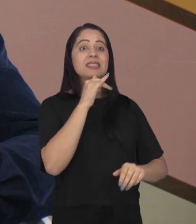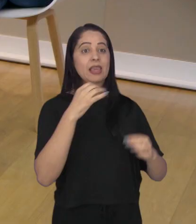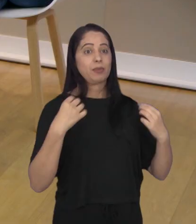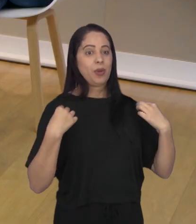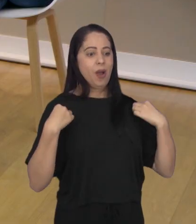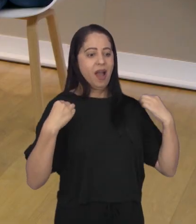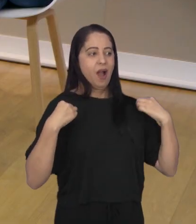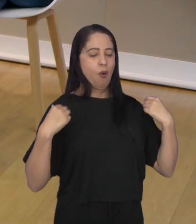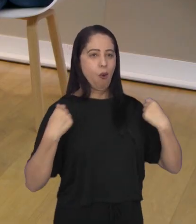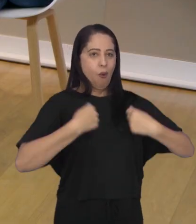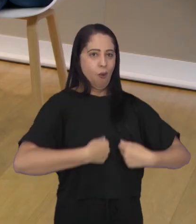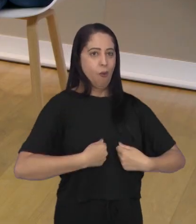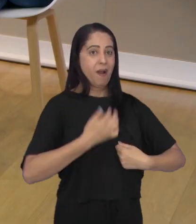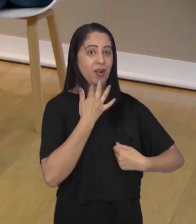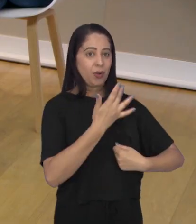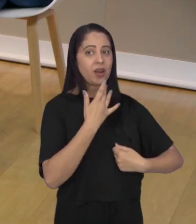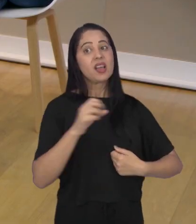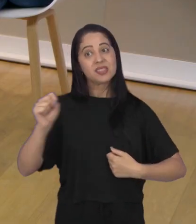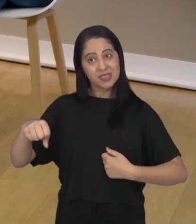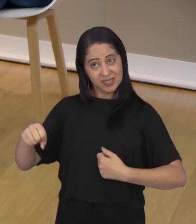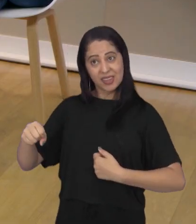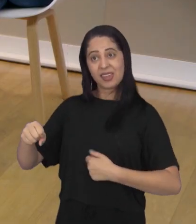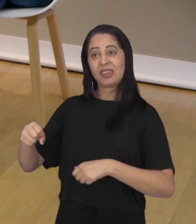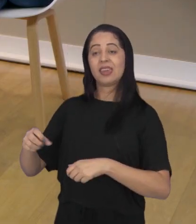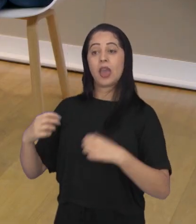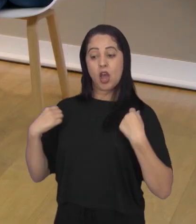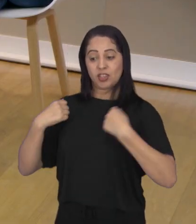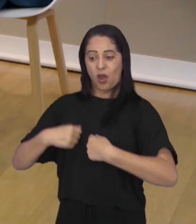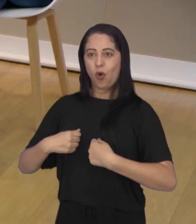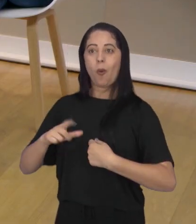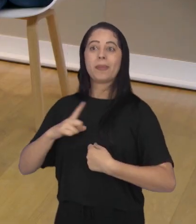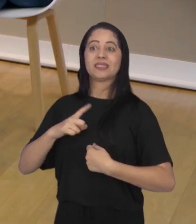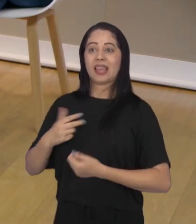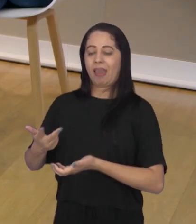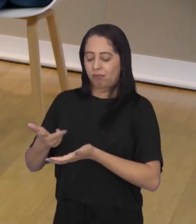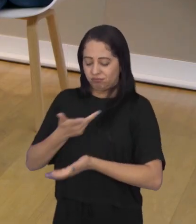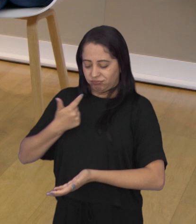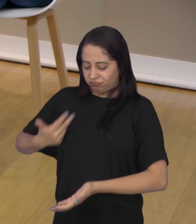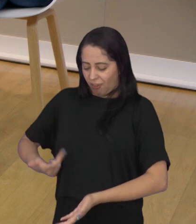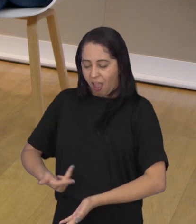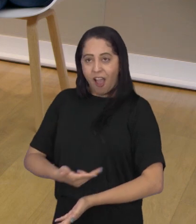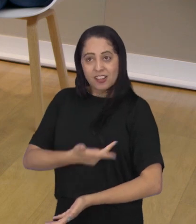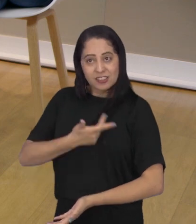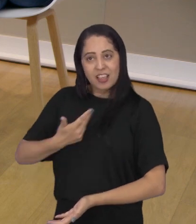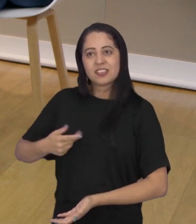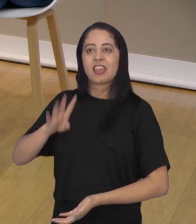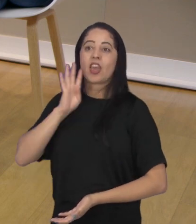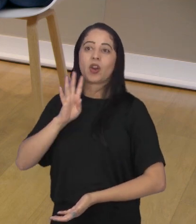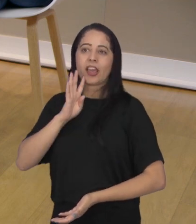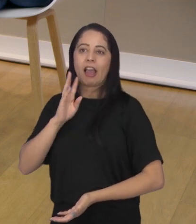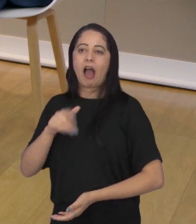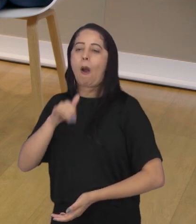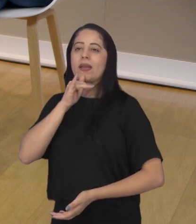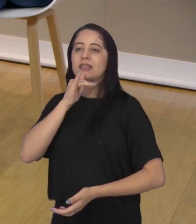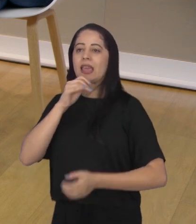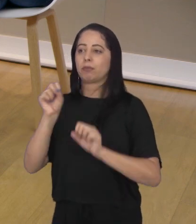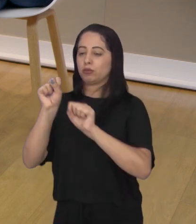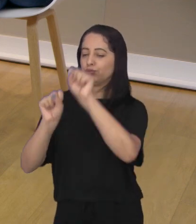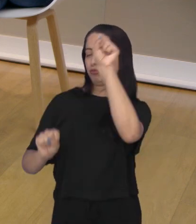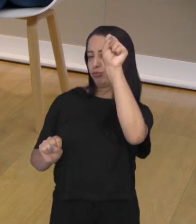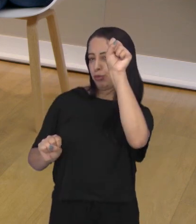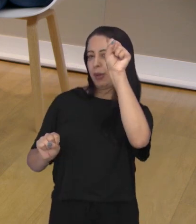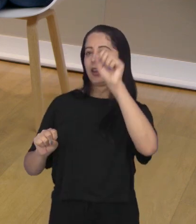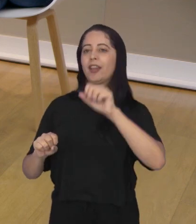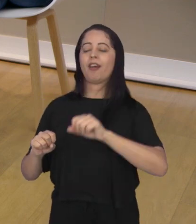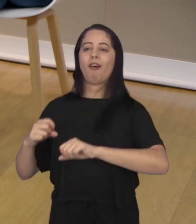jalecos, né? É, os jalecos são personalizados com figuras, elementos ali, super-heróis, né?